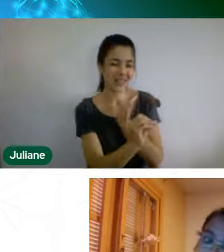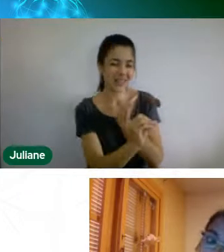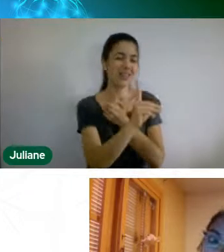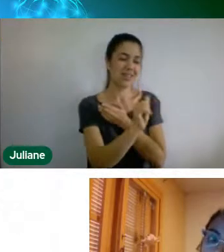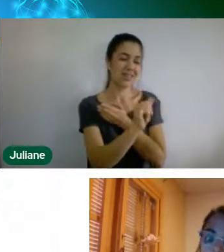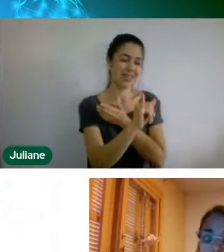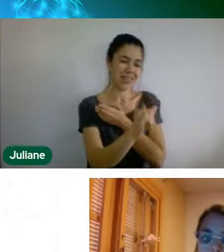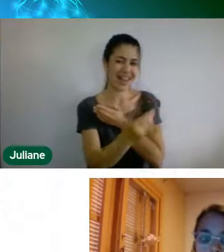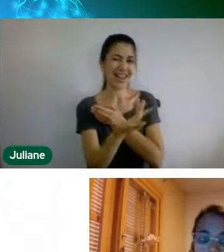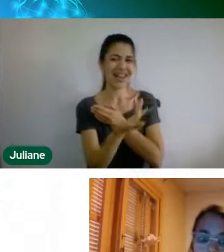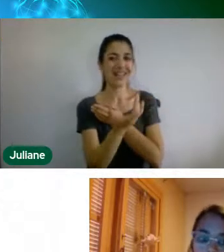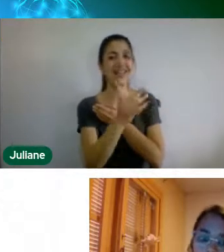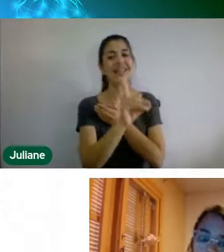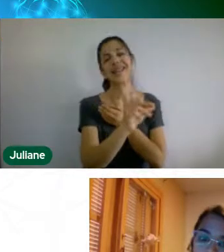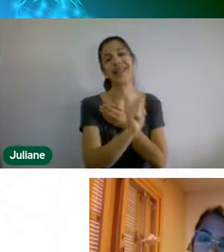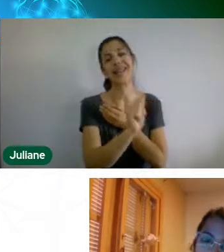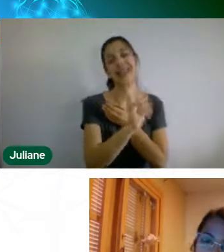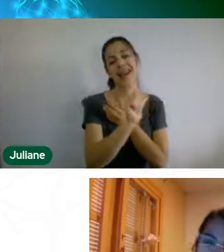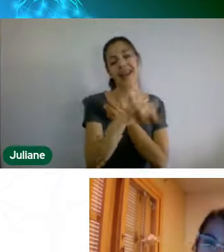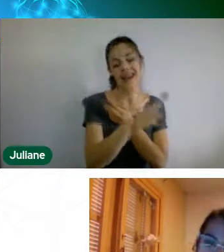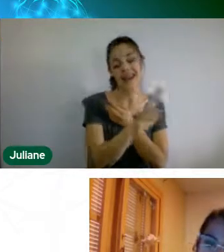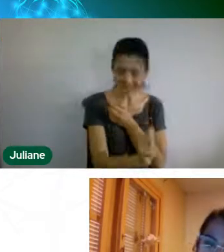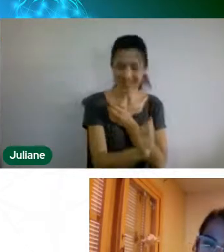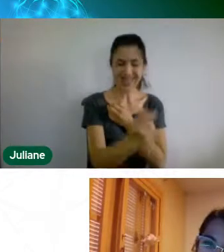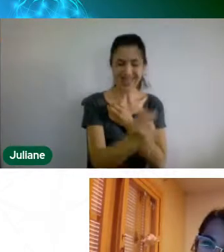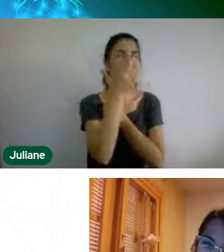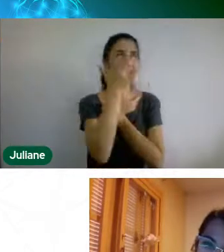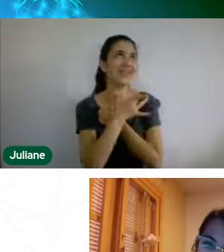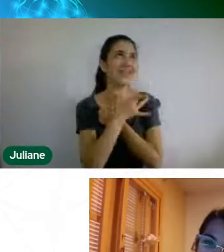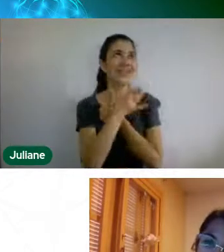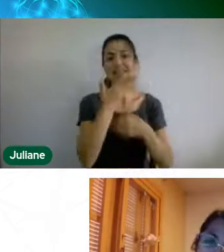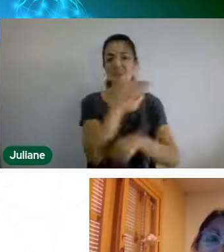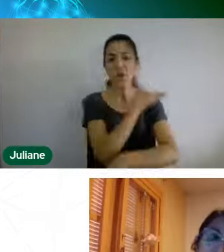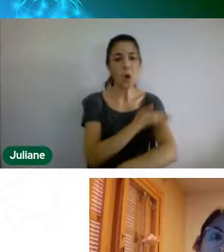fácil, todo mundo já pegou o Daia, aí que seja, né?